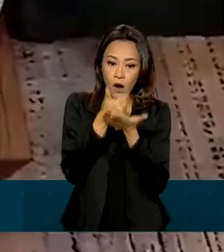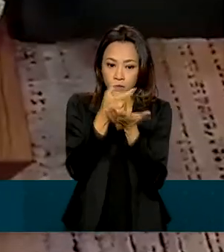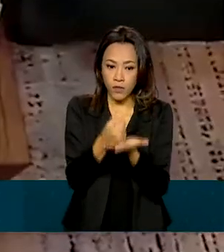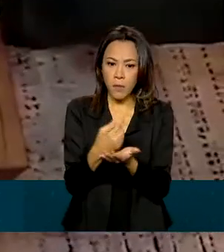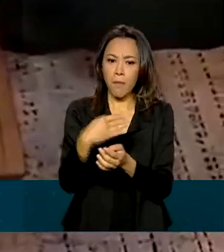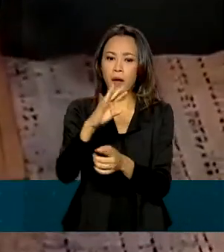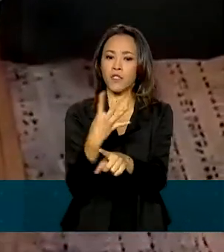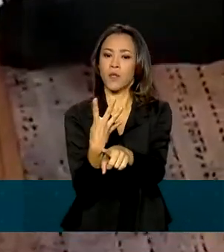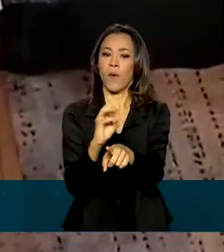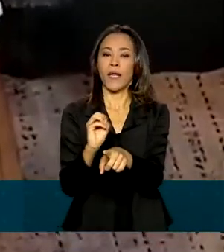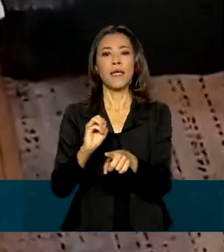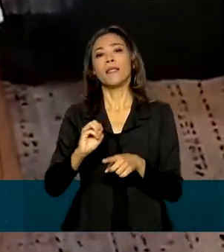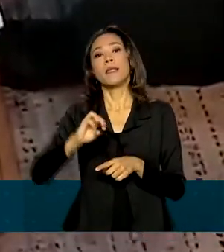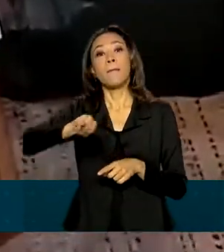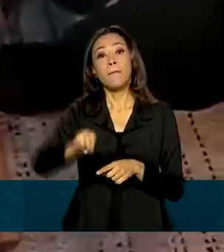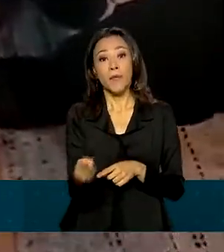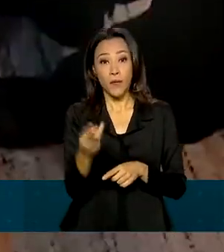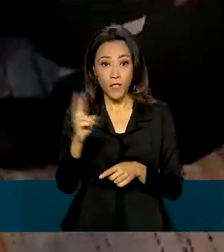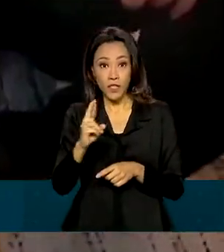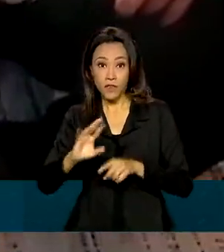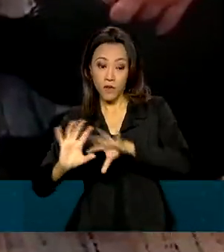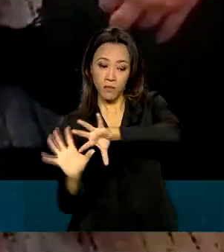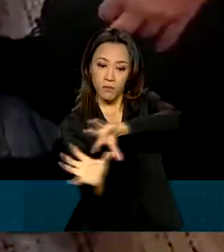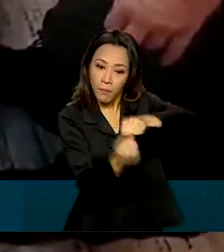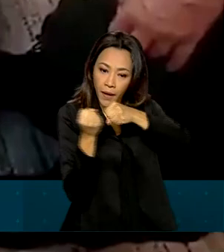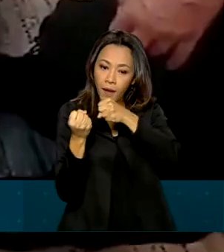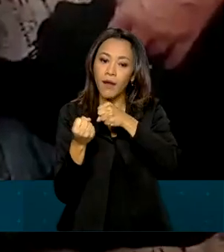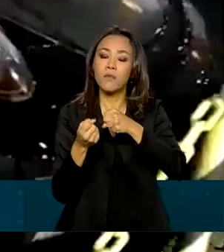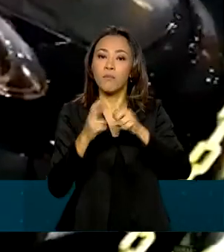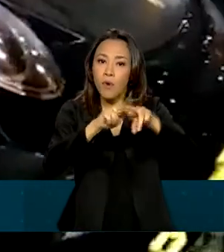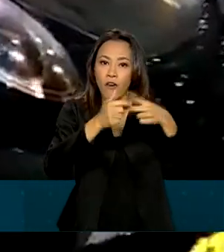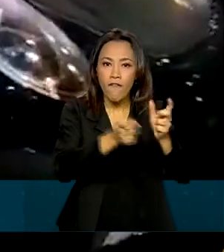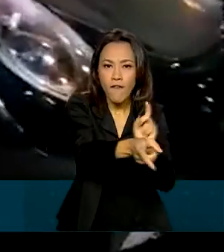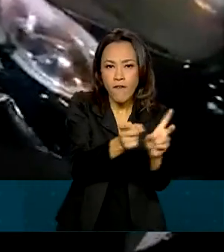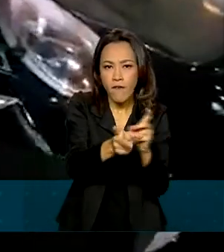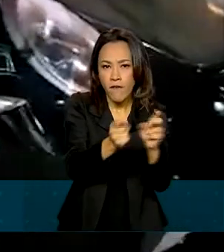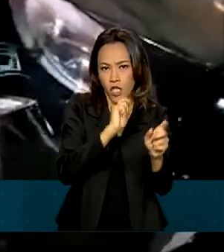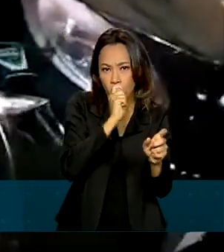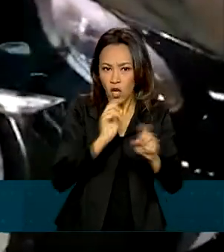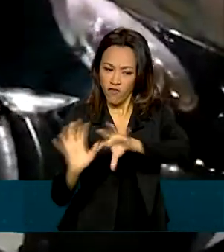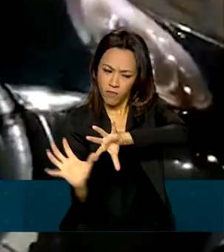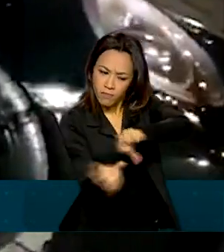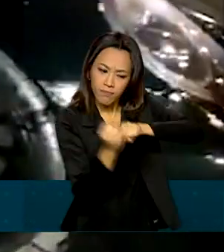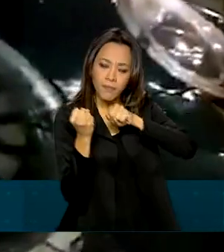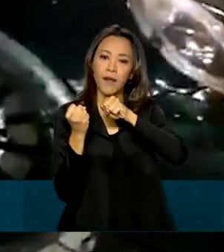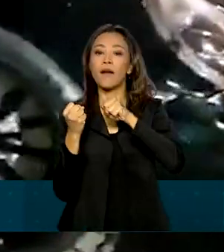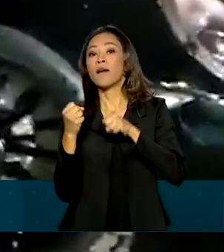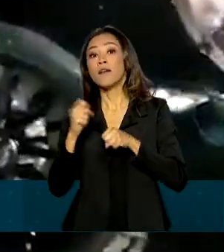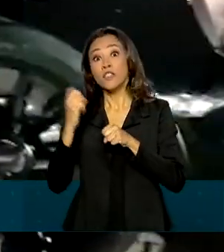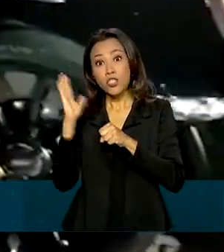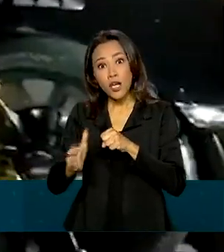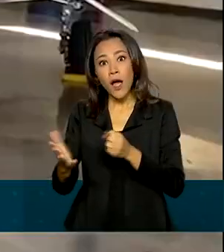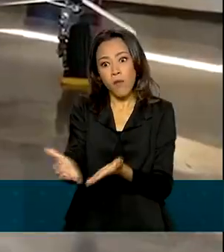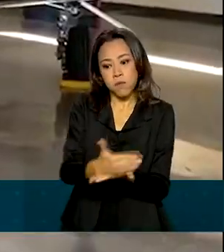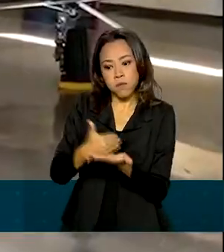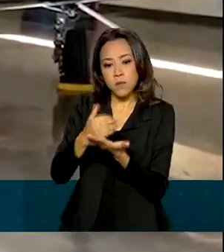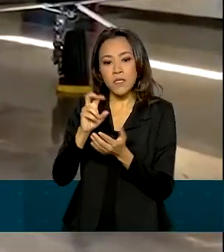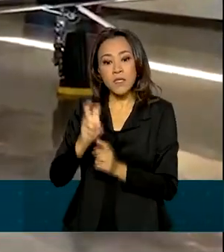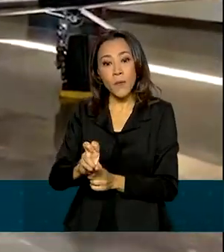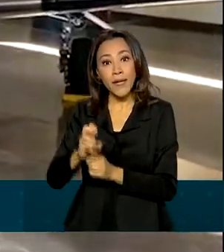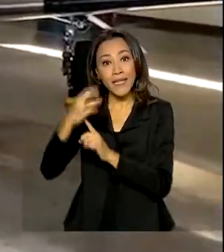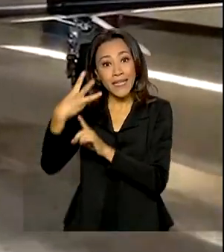de reais com apreensão de bens do tráfico de drogas. Neste ano, até o mês de maio, a arrecadação já ultrapassou 53